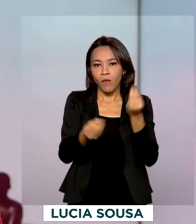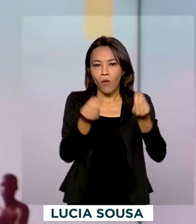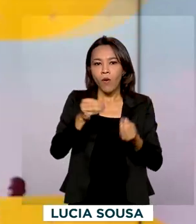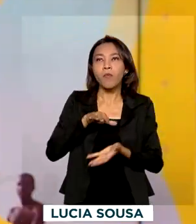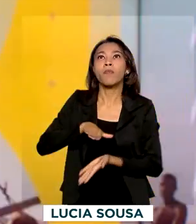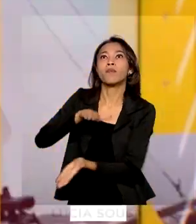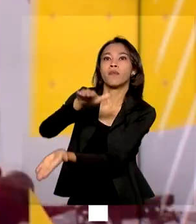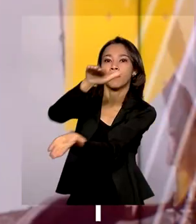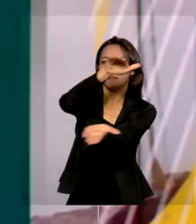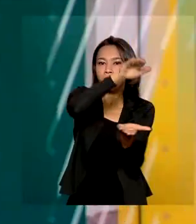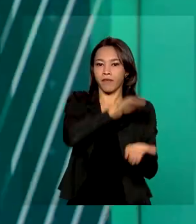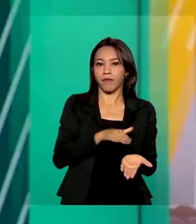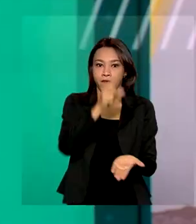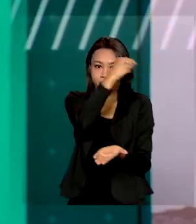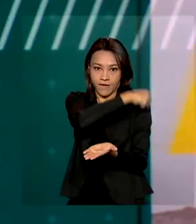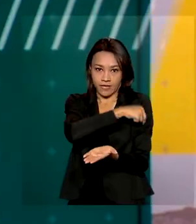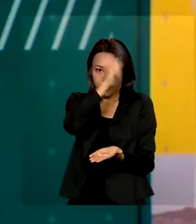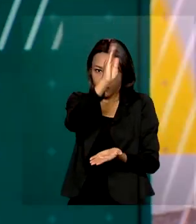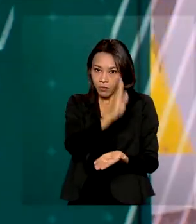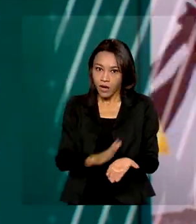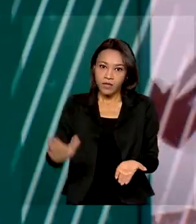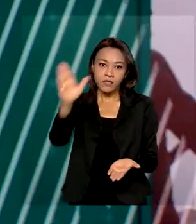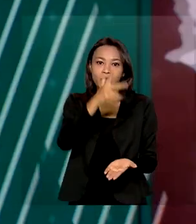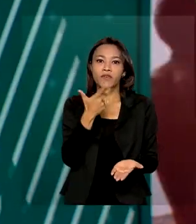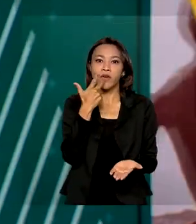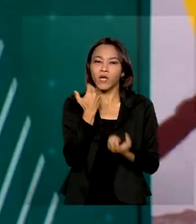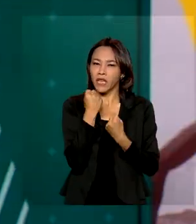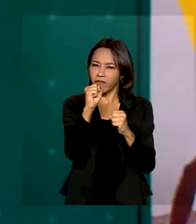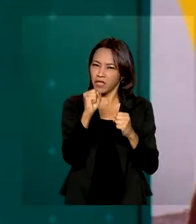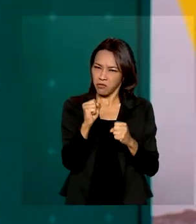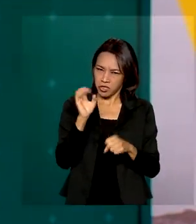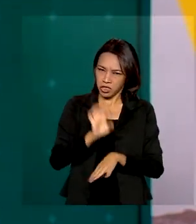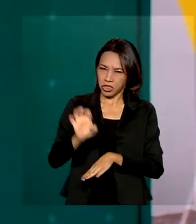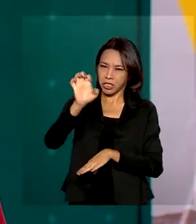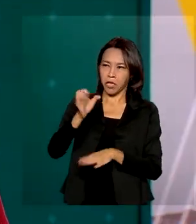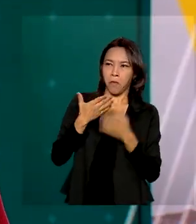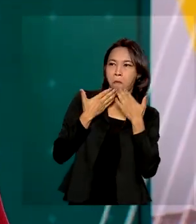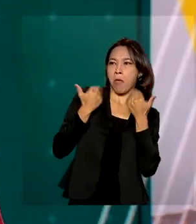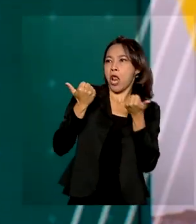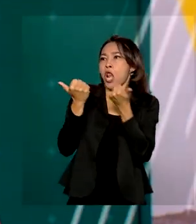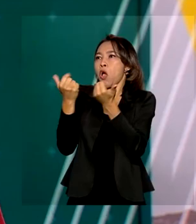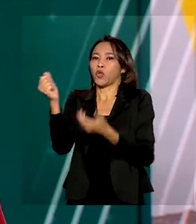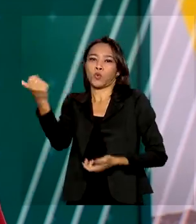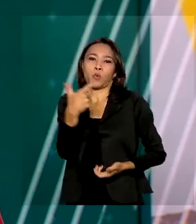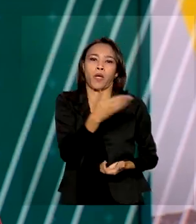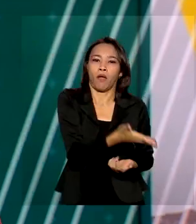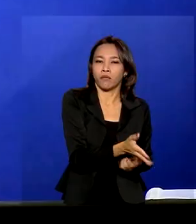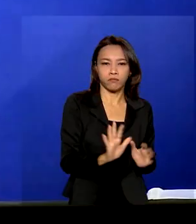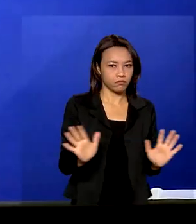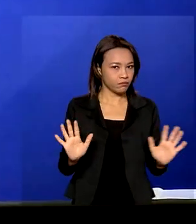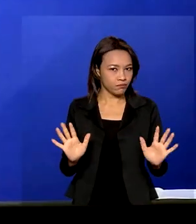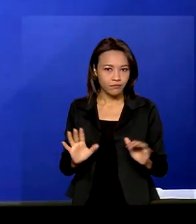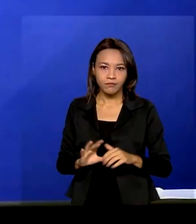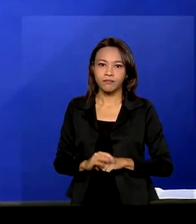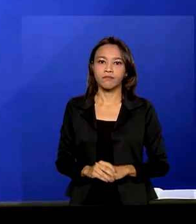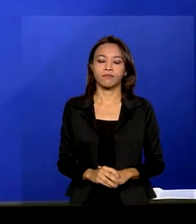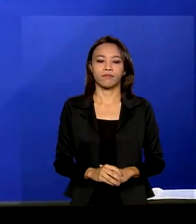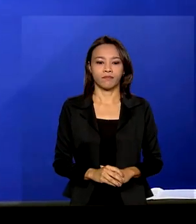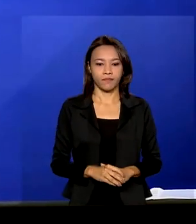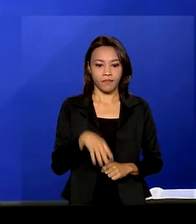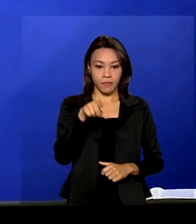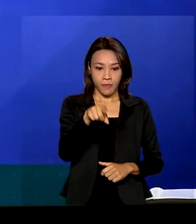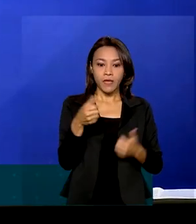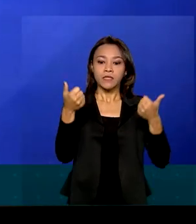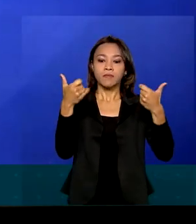vacinas pelo país e defendeu que nenhum Estado está sendo beneficiado nas entregas. Não há que se